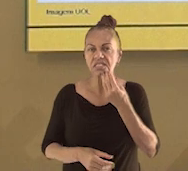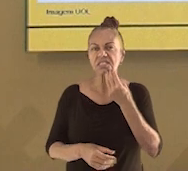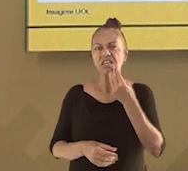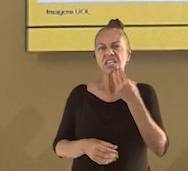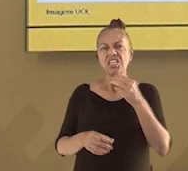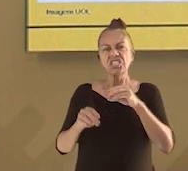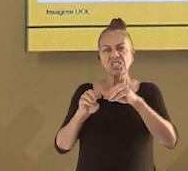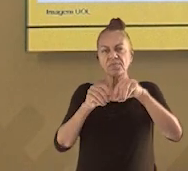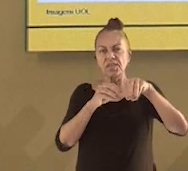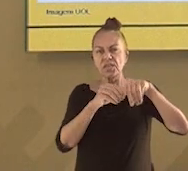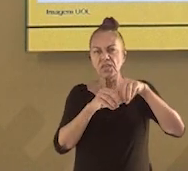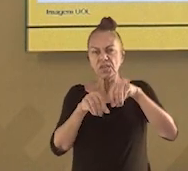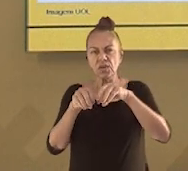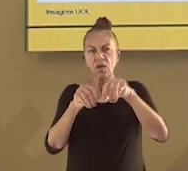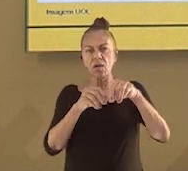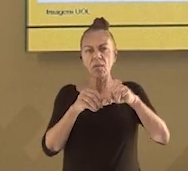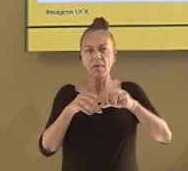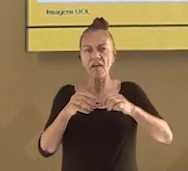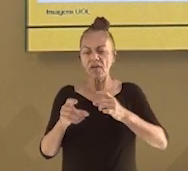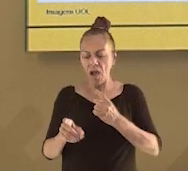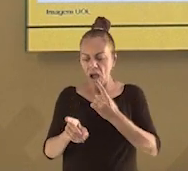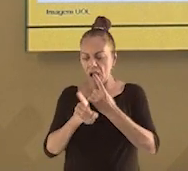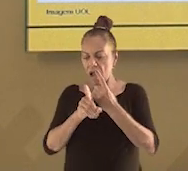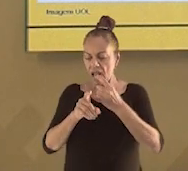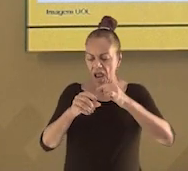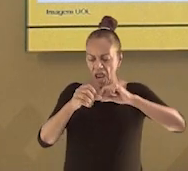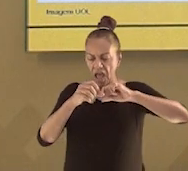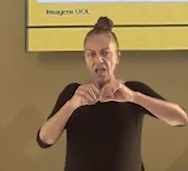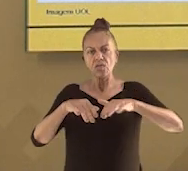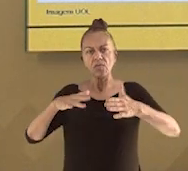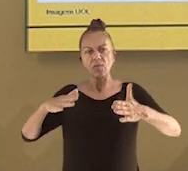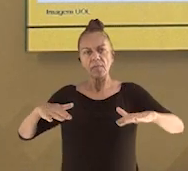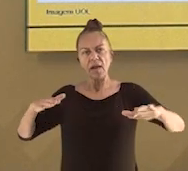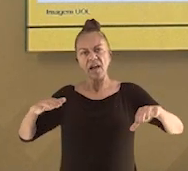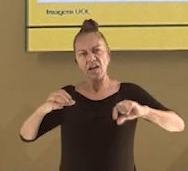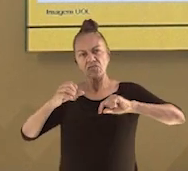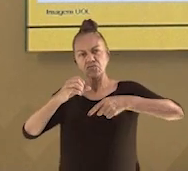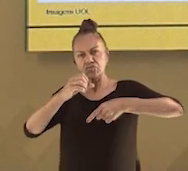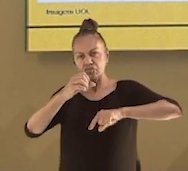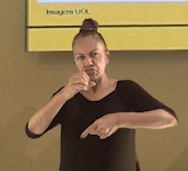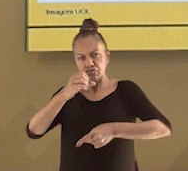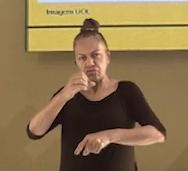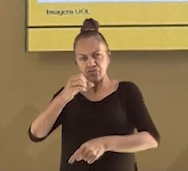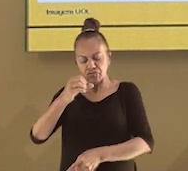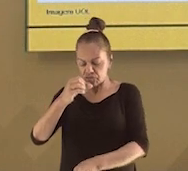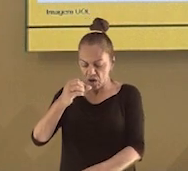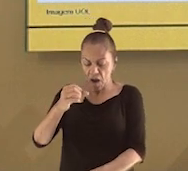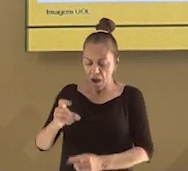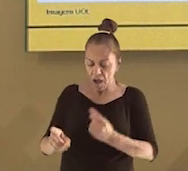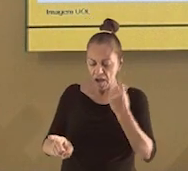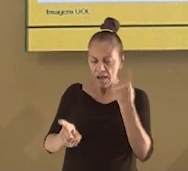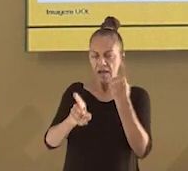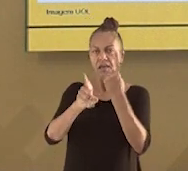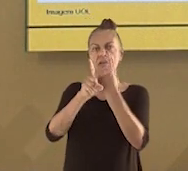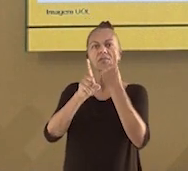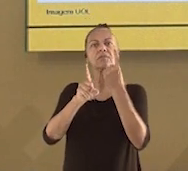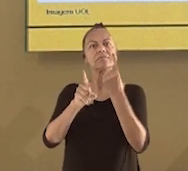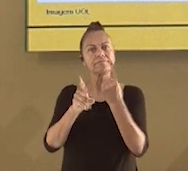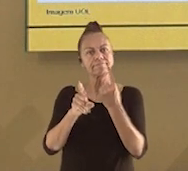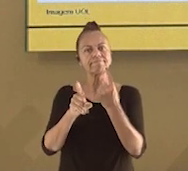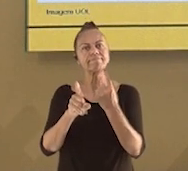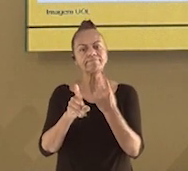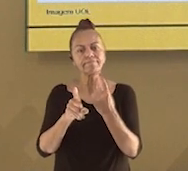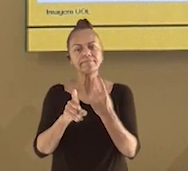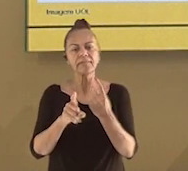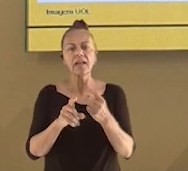milhões de microplásticos foram encontrados no fundo do mar. Em oceanos profundos, cada grão de areia do